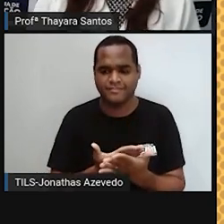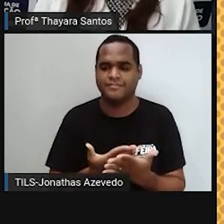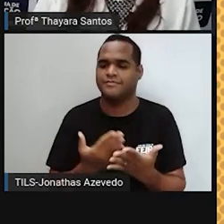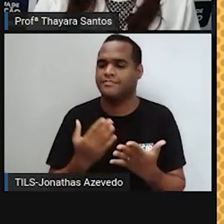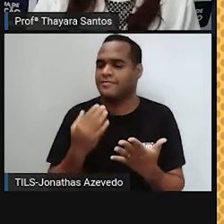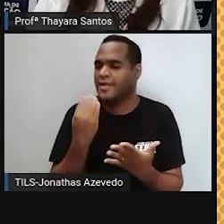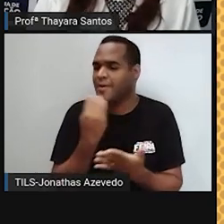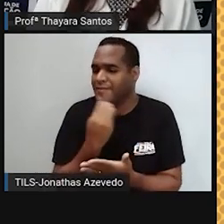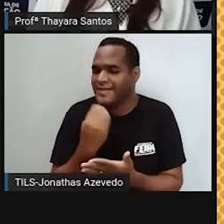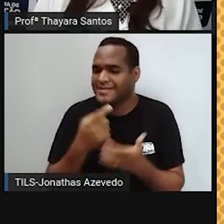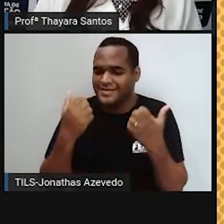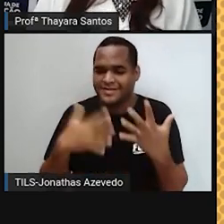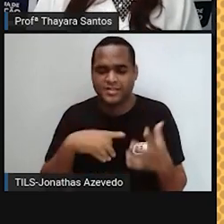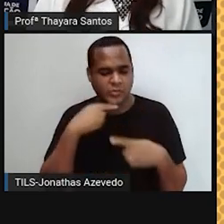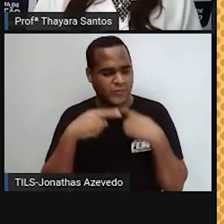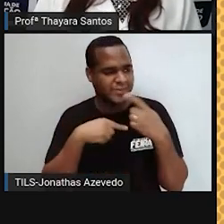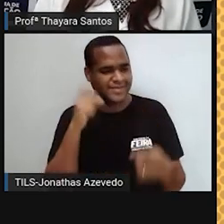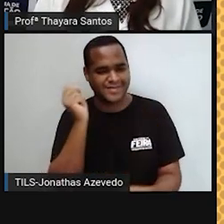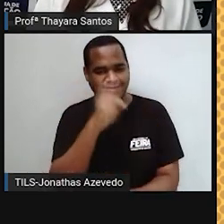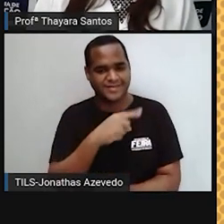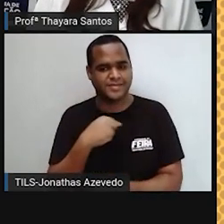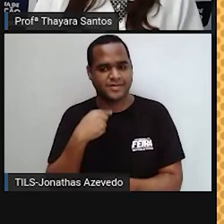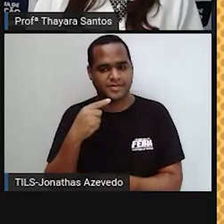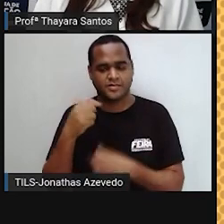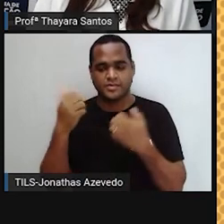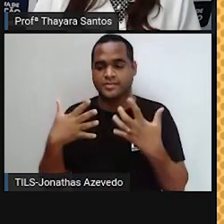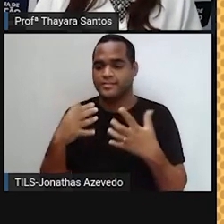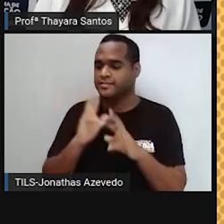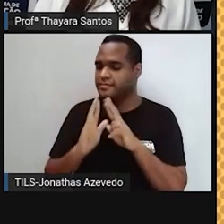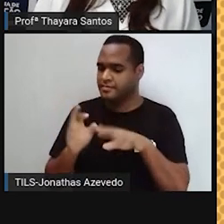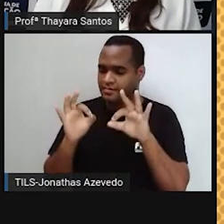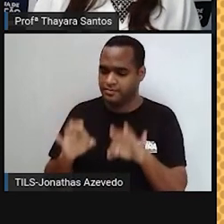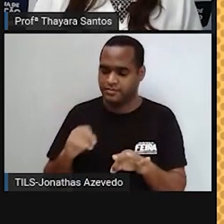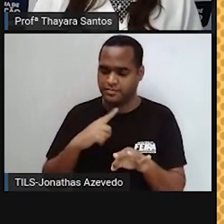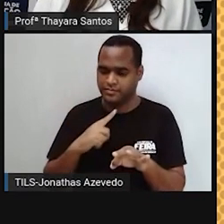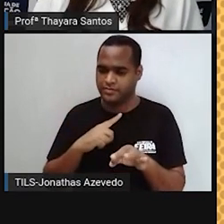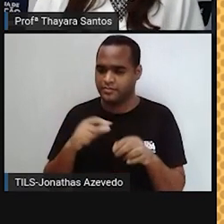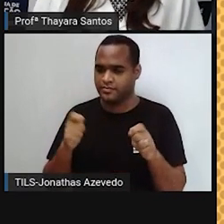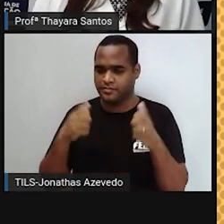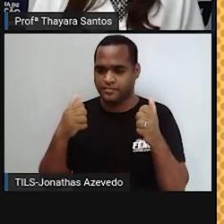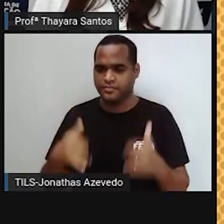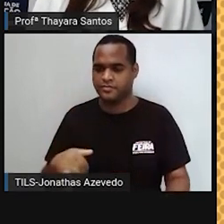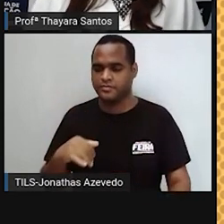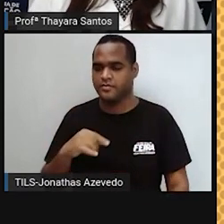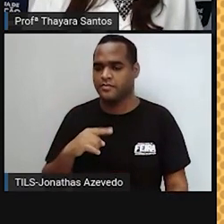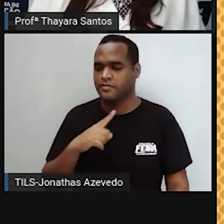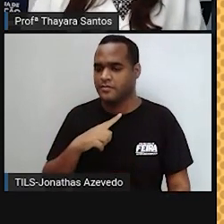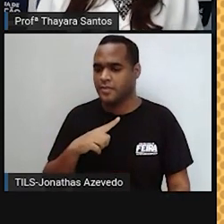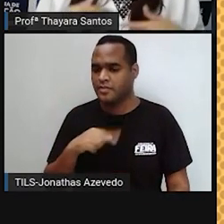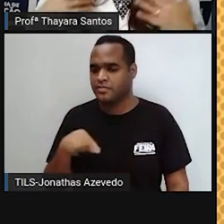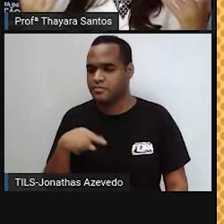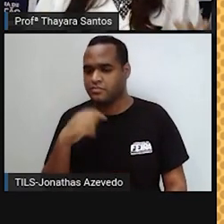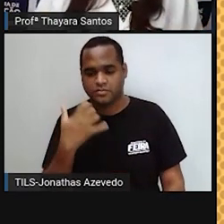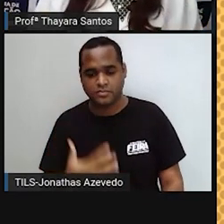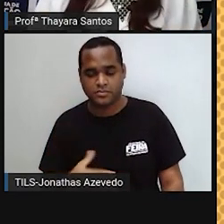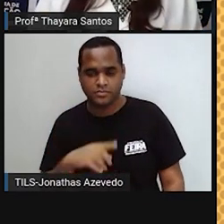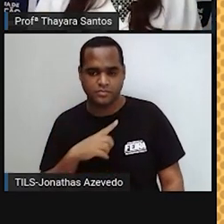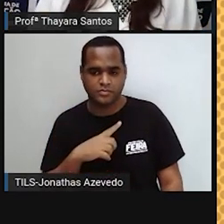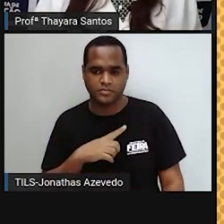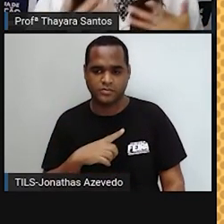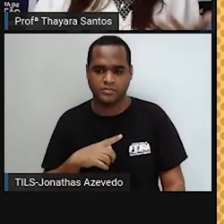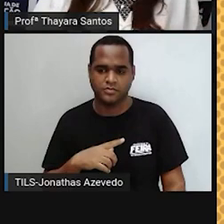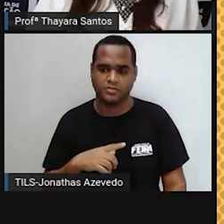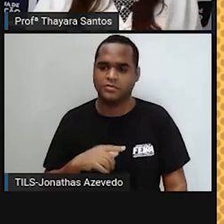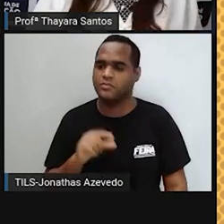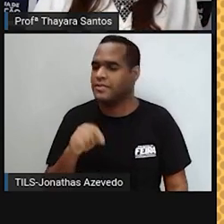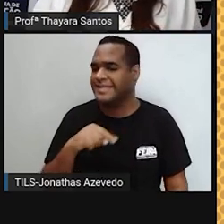momento para tirar as dúvidas, façam as atividades, que é muito importante, até para vocês irem aí percebendo quais são as dificuldades